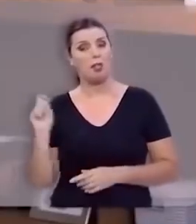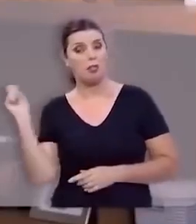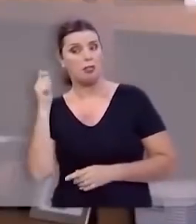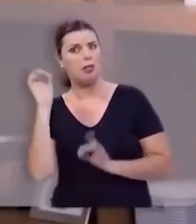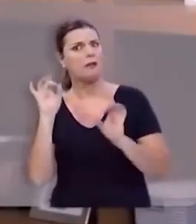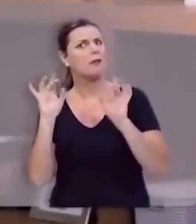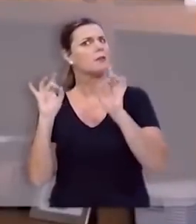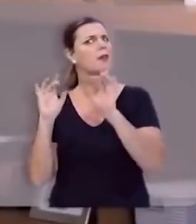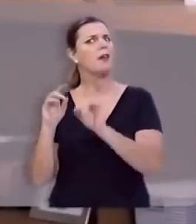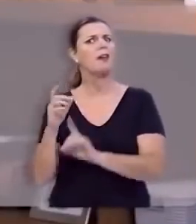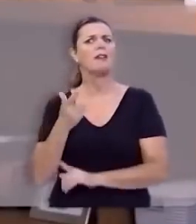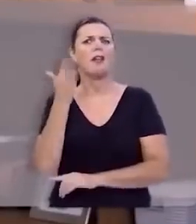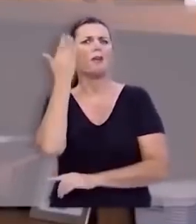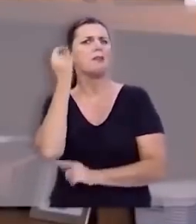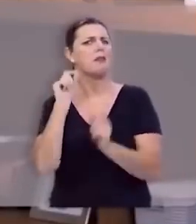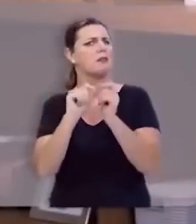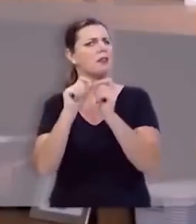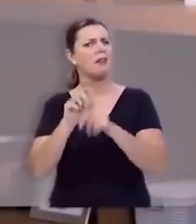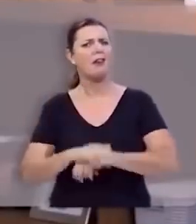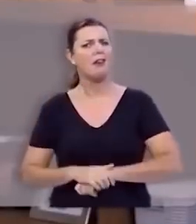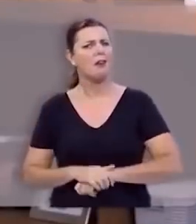Davi era um especialista no que fazia.